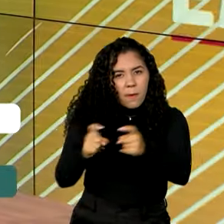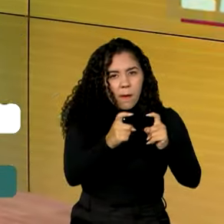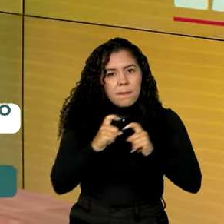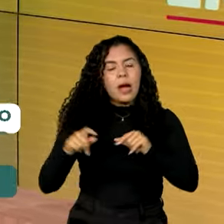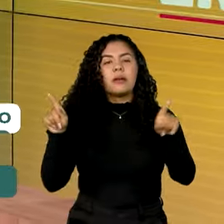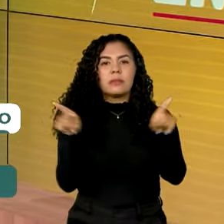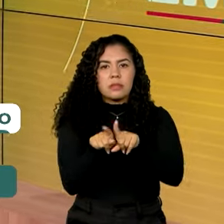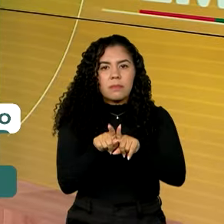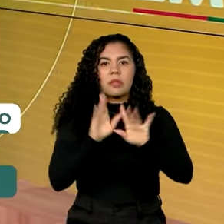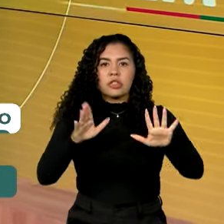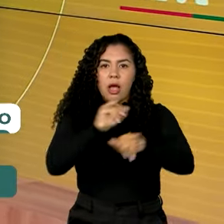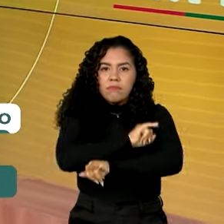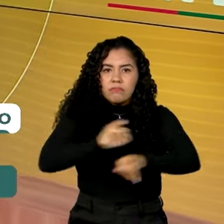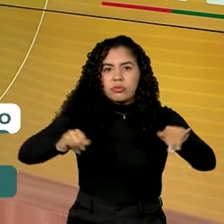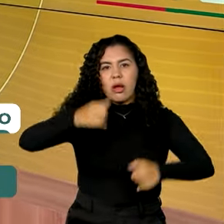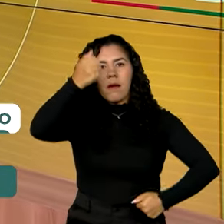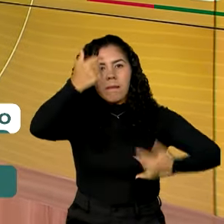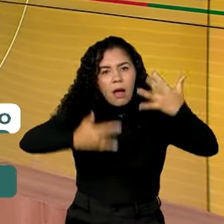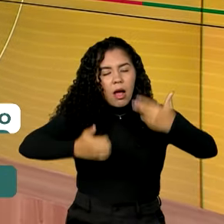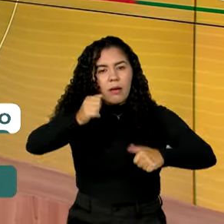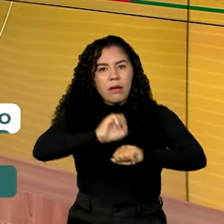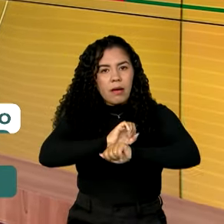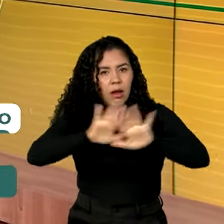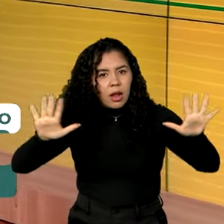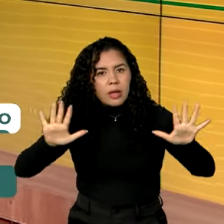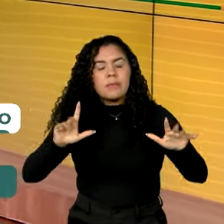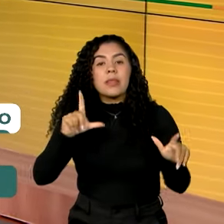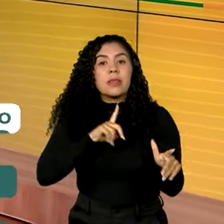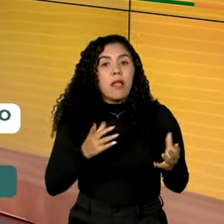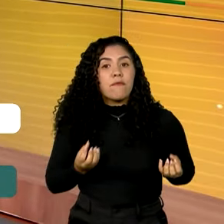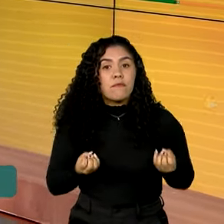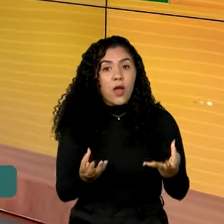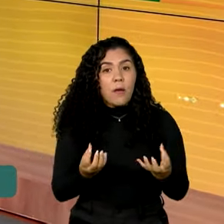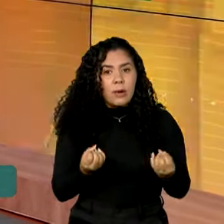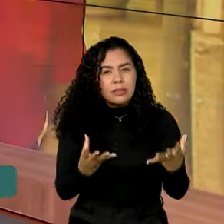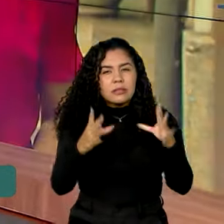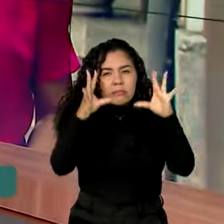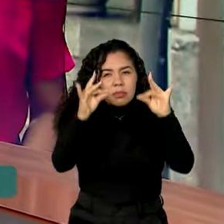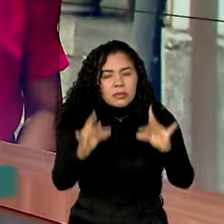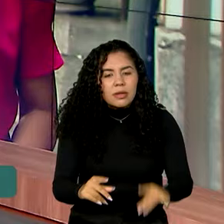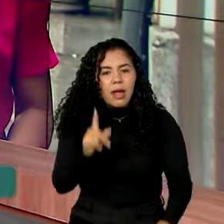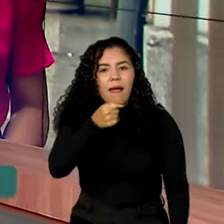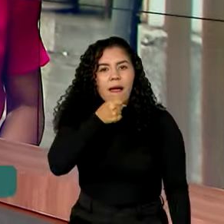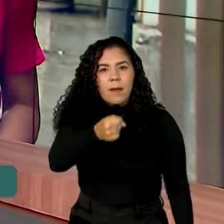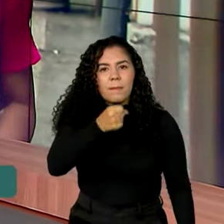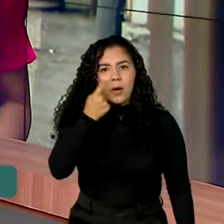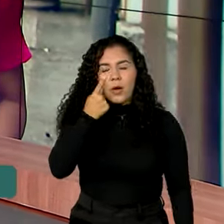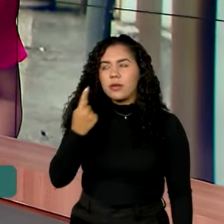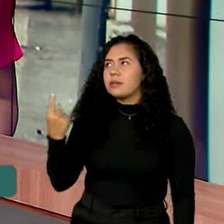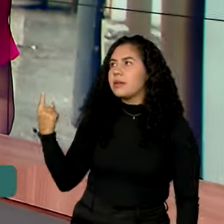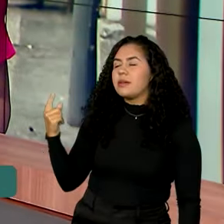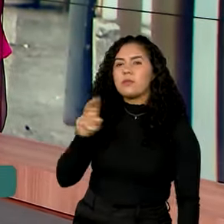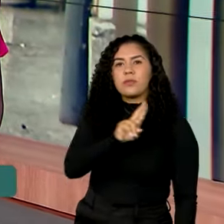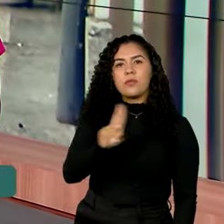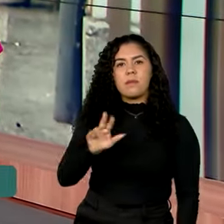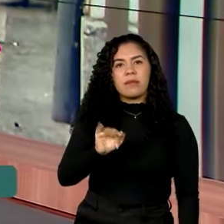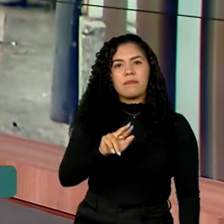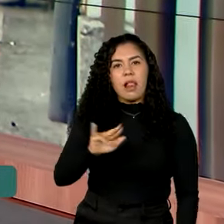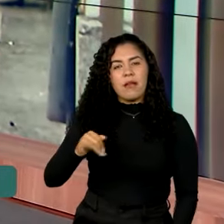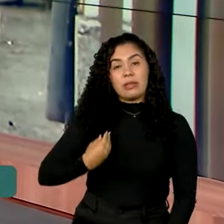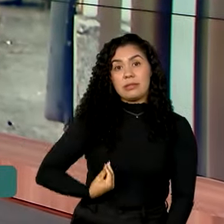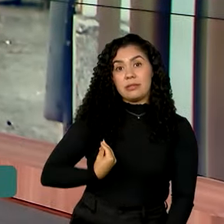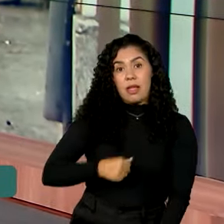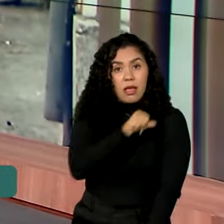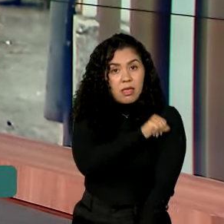emitiu uma nota de esclarecimento e quem traz mais informações para a gente é a repórter Flávia Grossi, ao vivo, direto, lá do Rio de